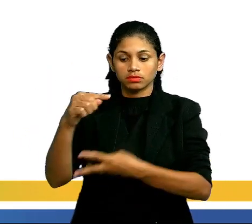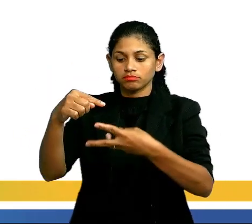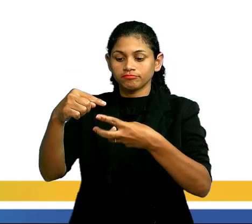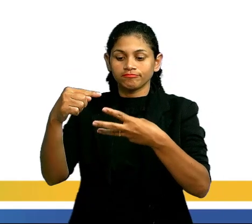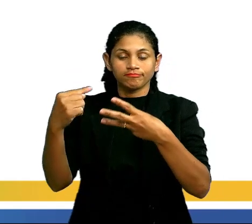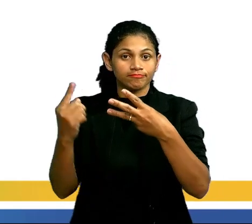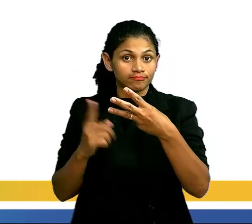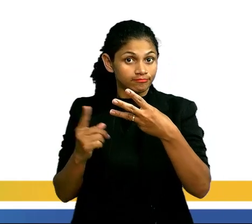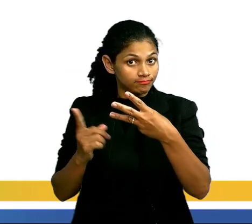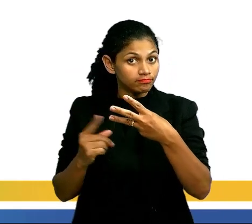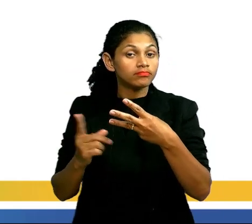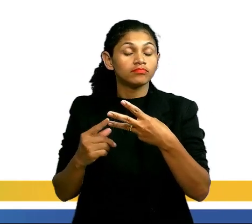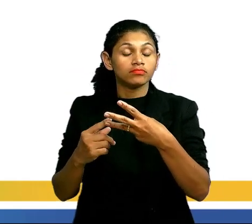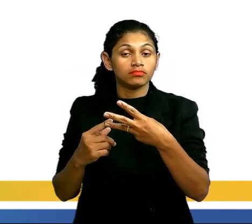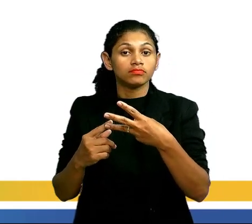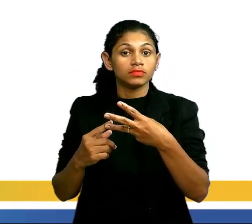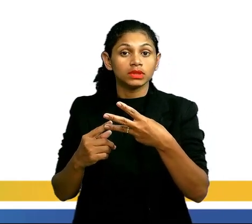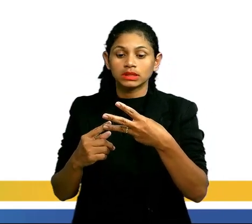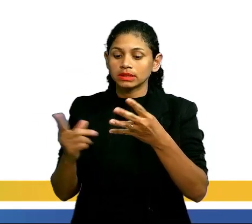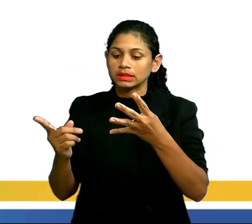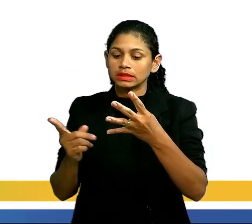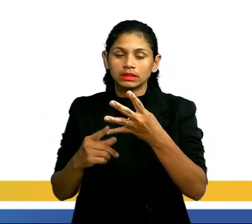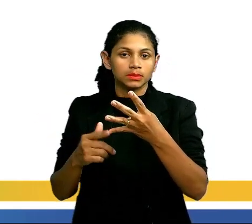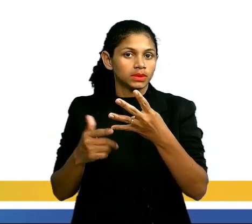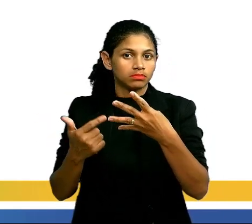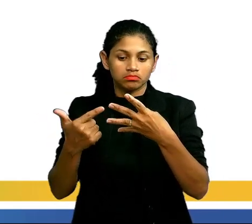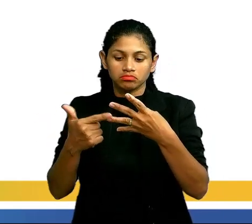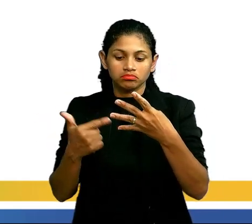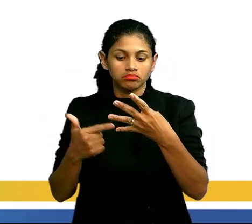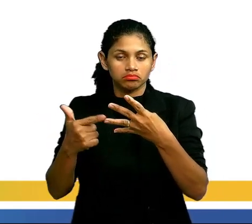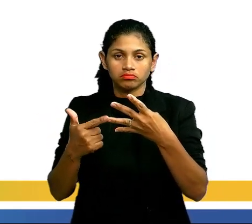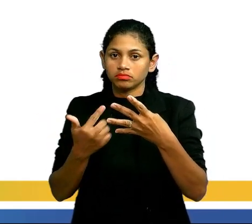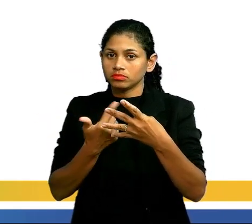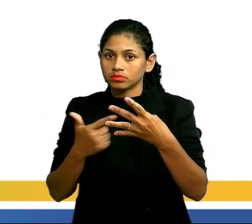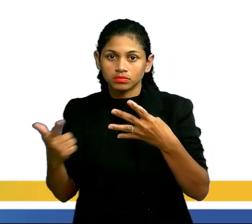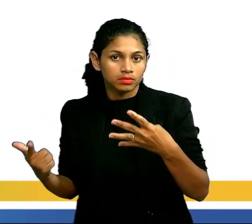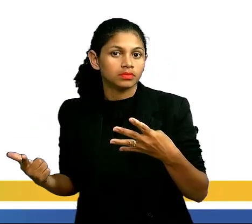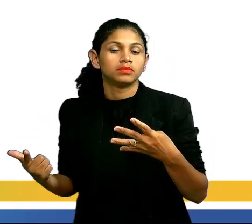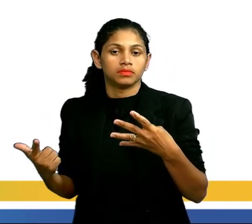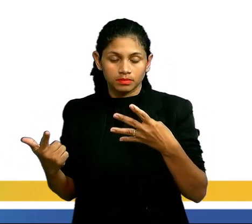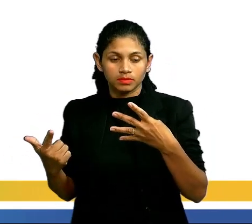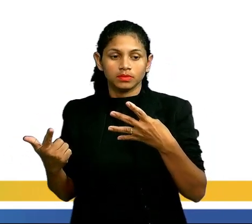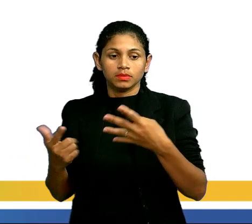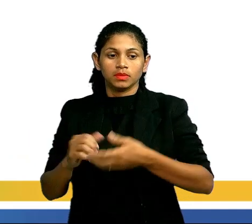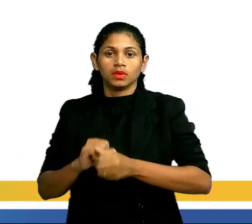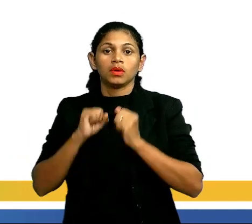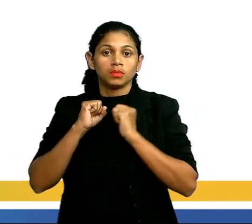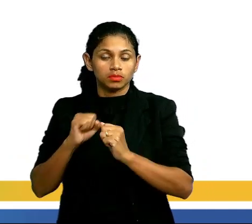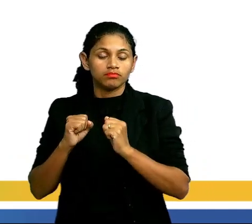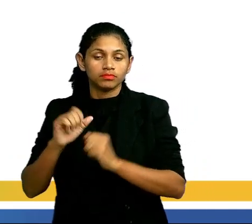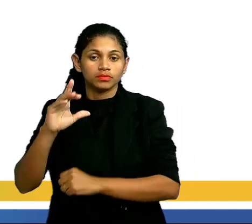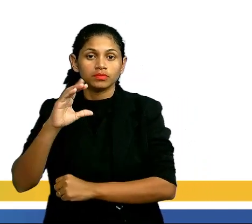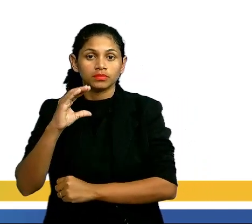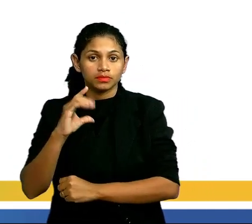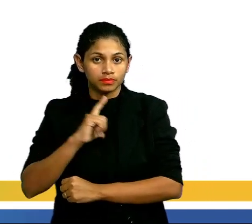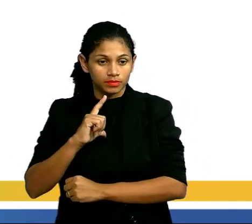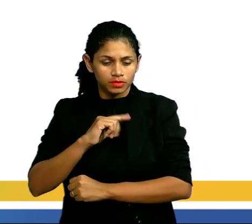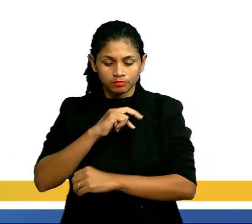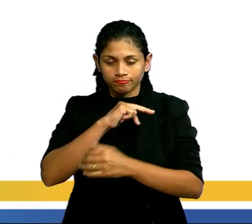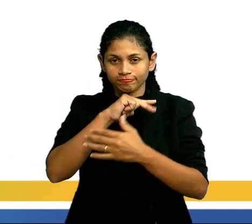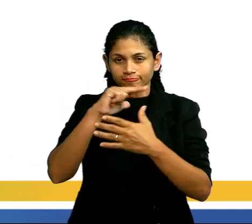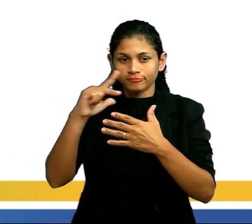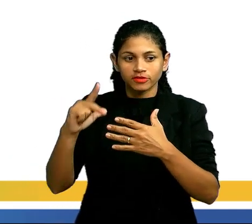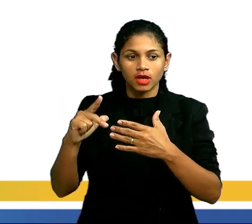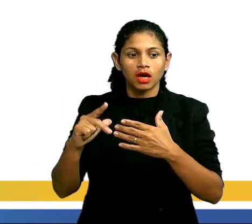nem um carbono quaternário. Isso nós vamos visualizar um pouco mais à frente. Então a minha cadeia pode ter várias sequências de